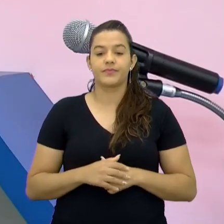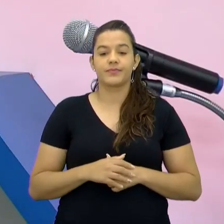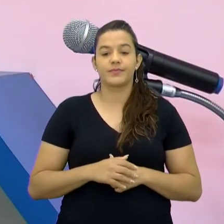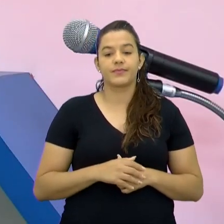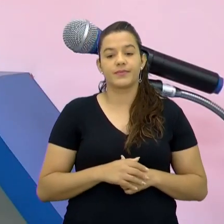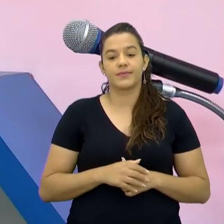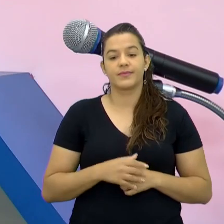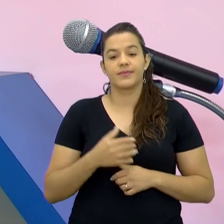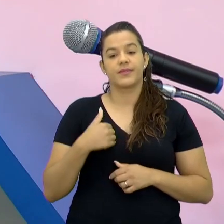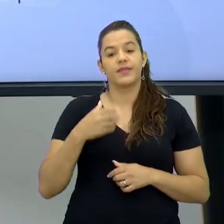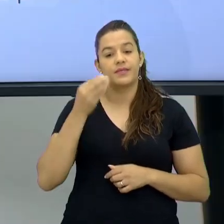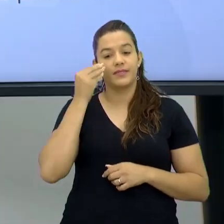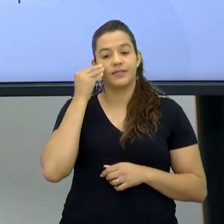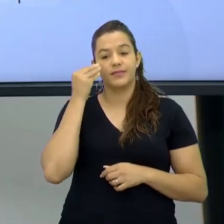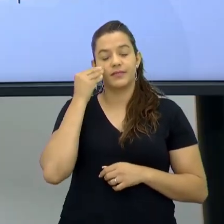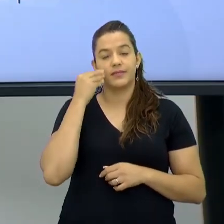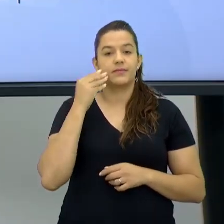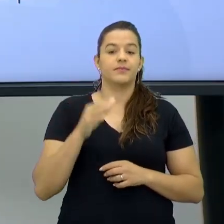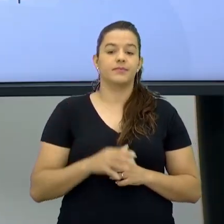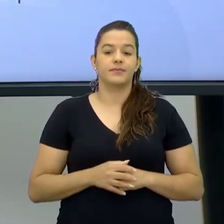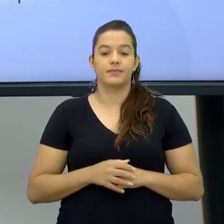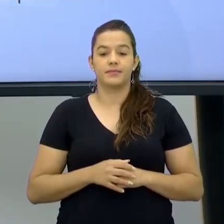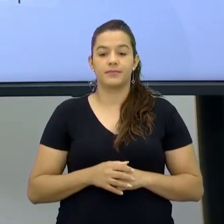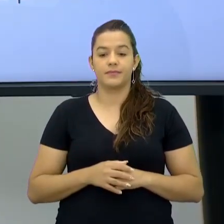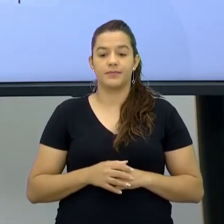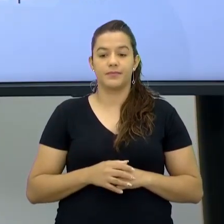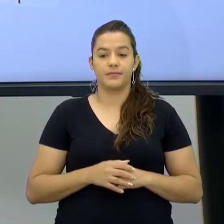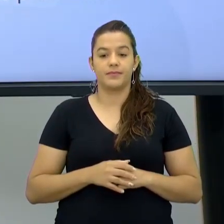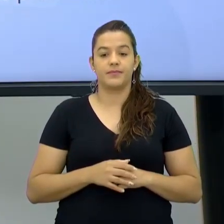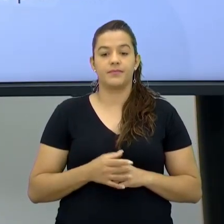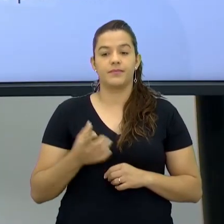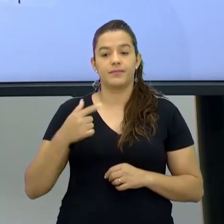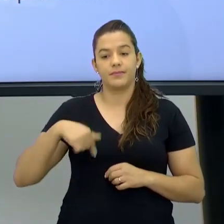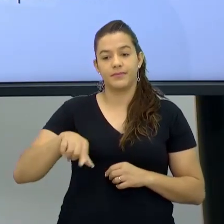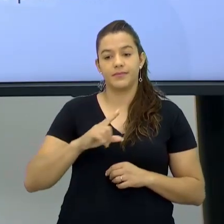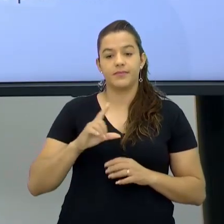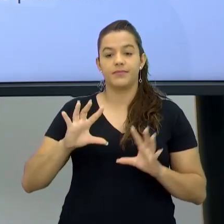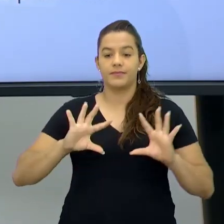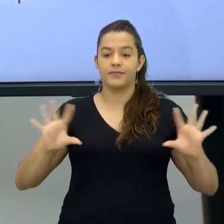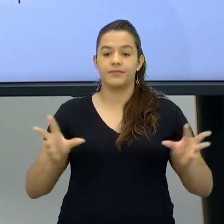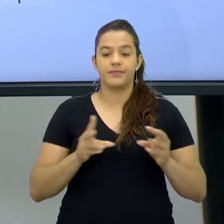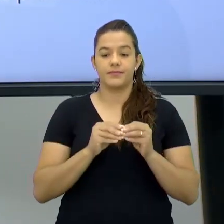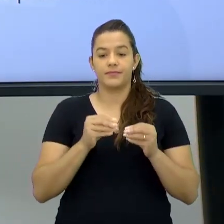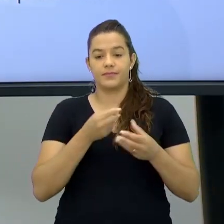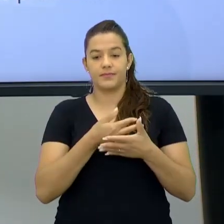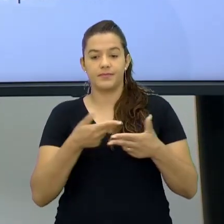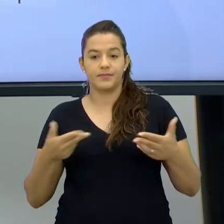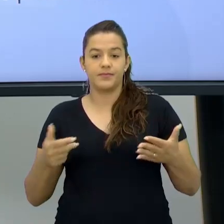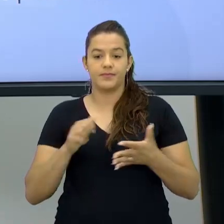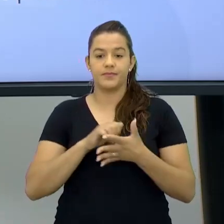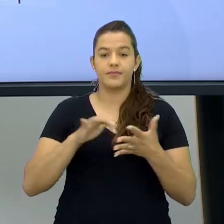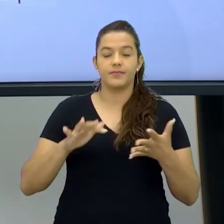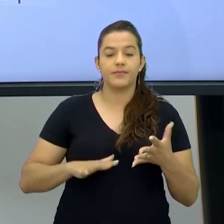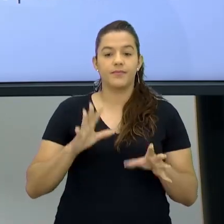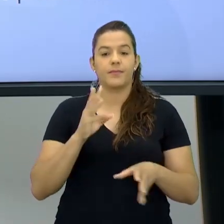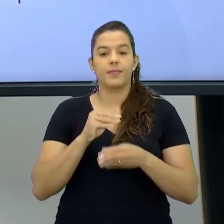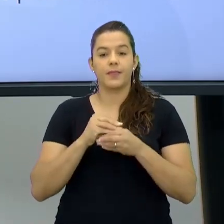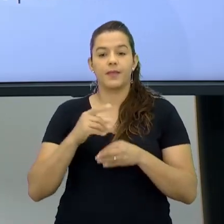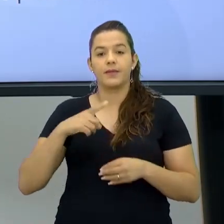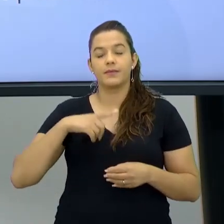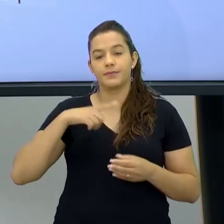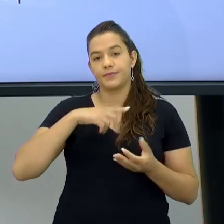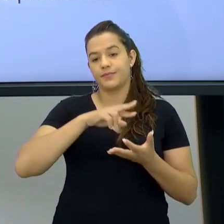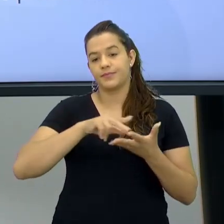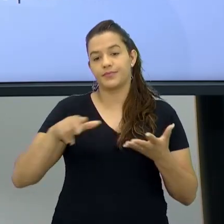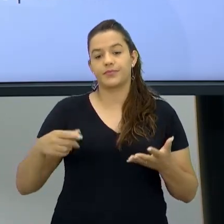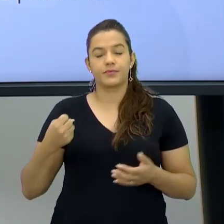minha praia Mas a gente vai brincar Exato Mauro Nós estamos na sistematização Então Sim Aí a atividade integrada Número 1 Que